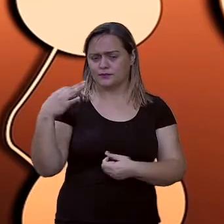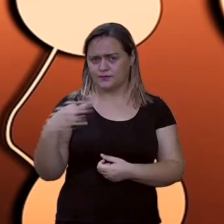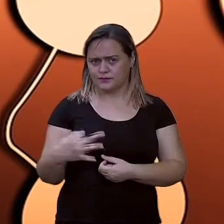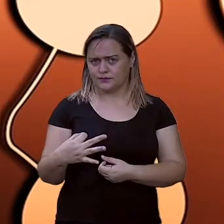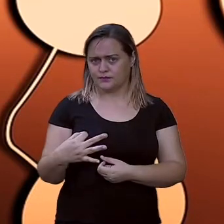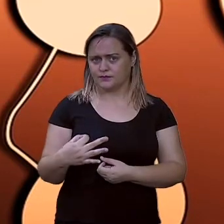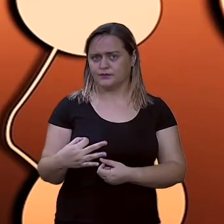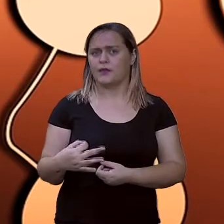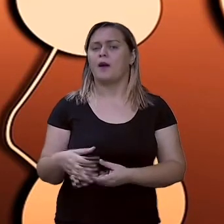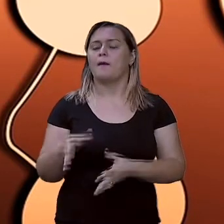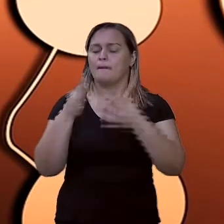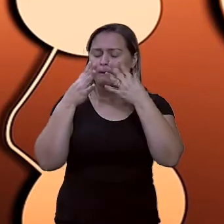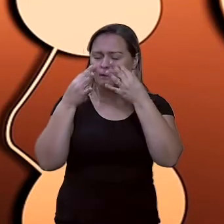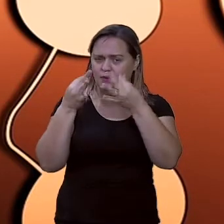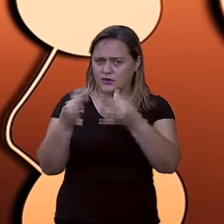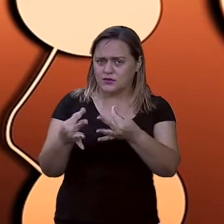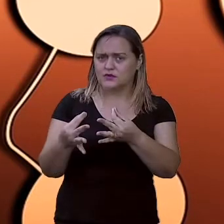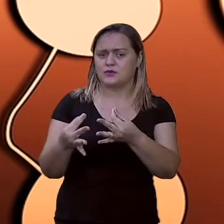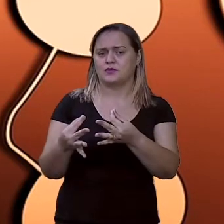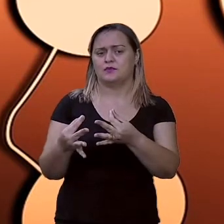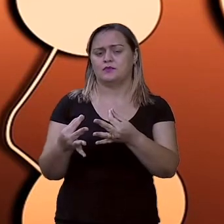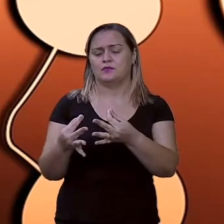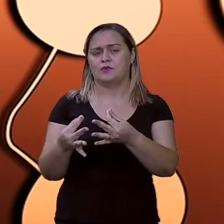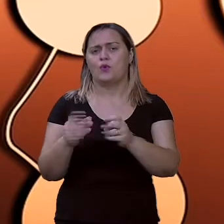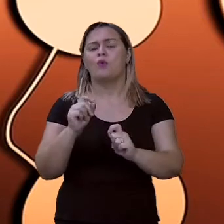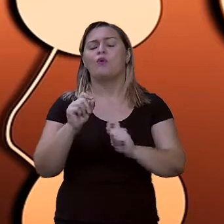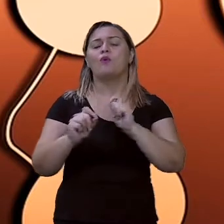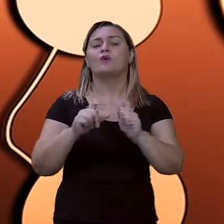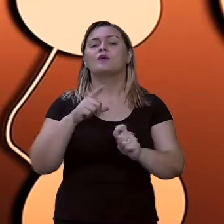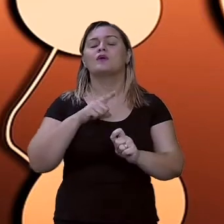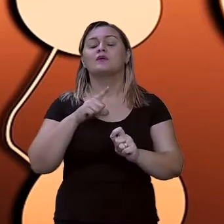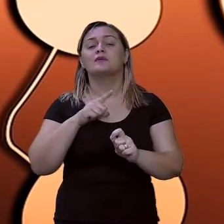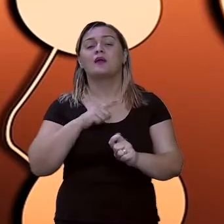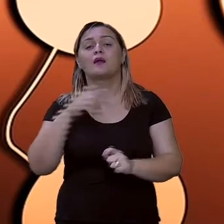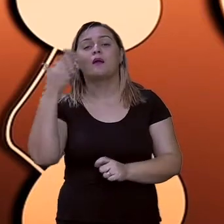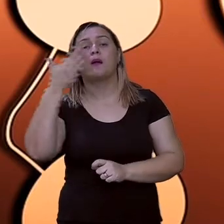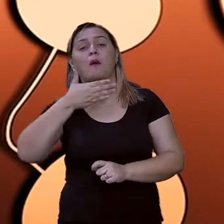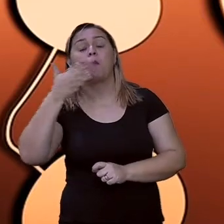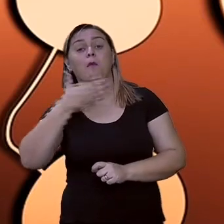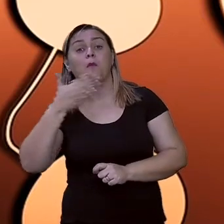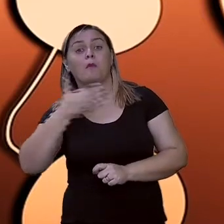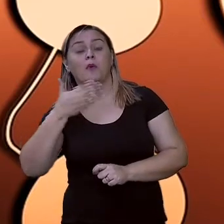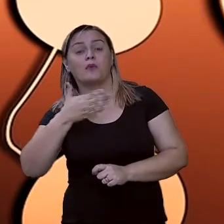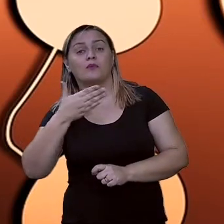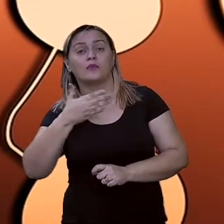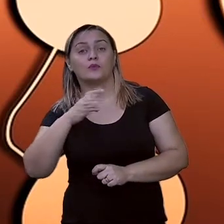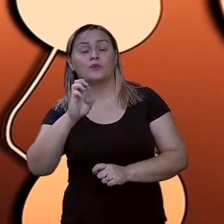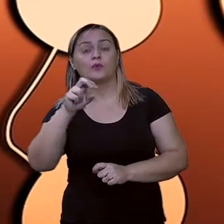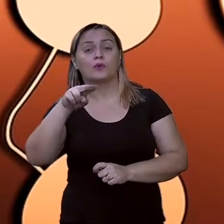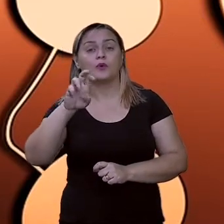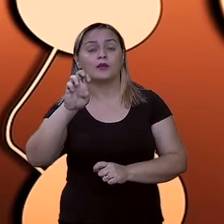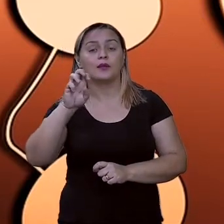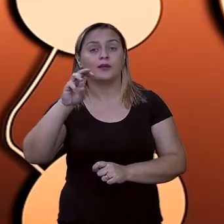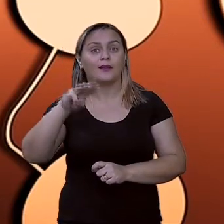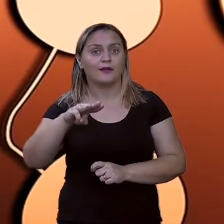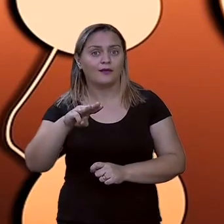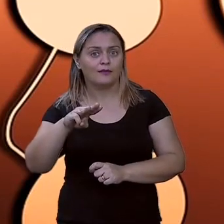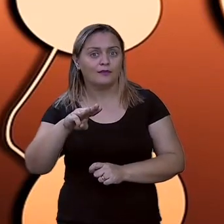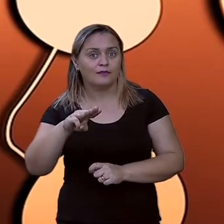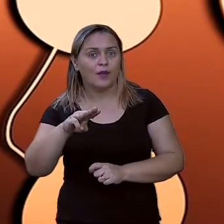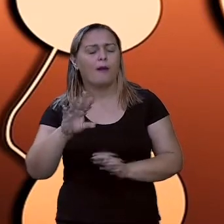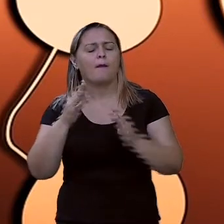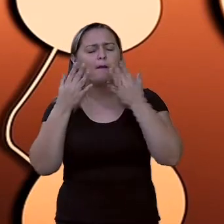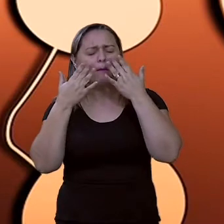Prestem atenção no que está escrito na prova de vestibular, de Enem, de concurso, que vocês, meus lindos